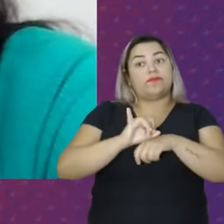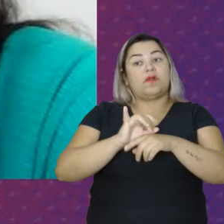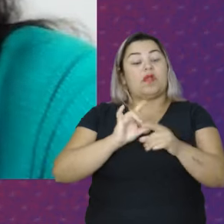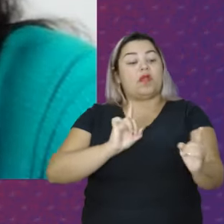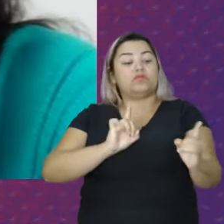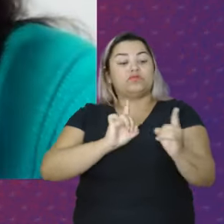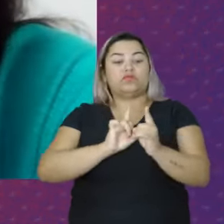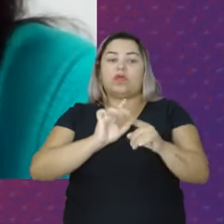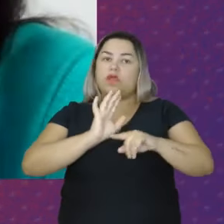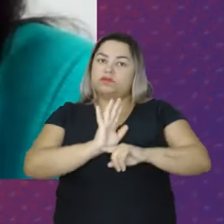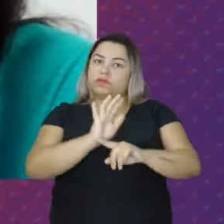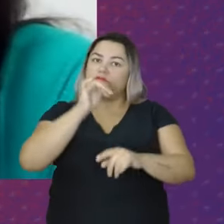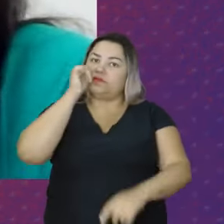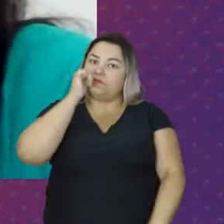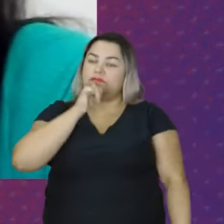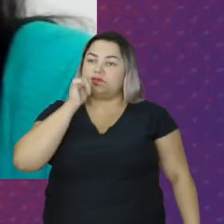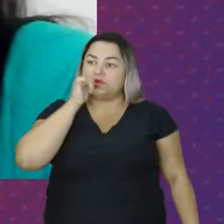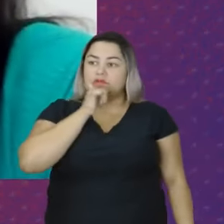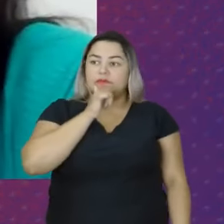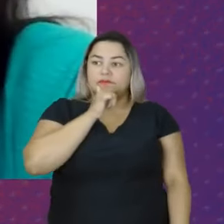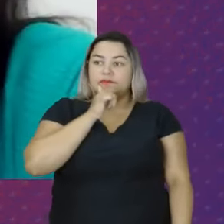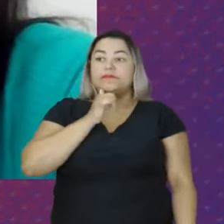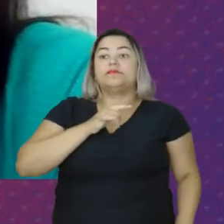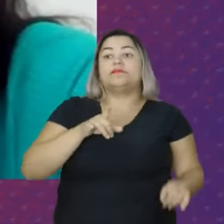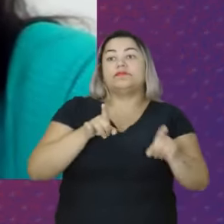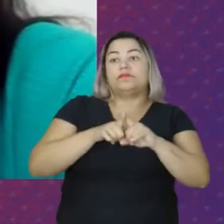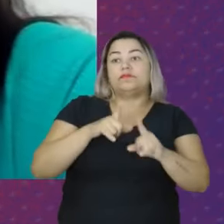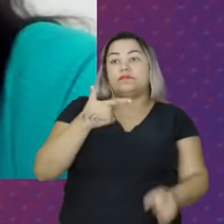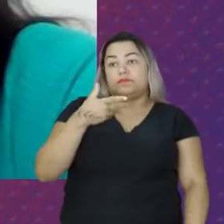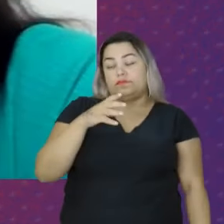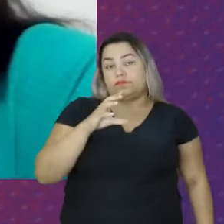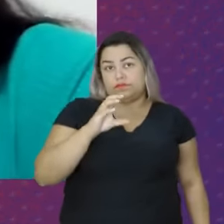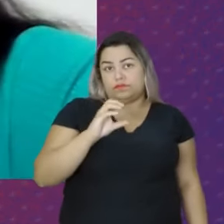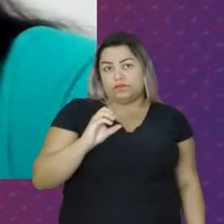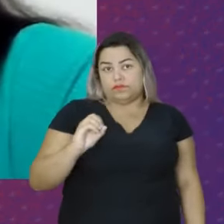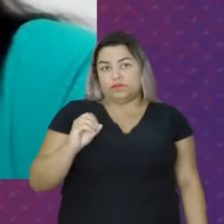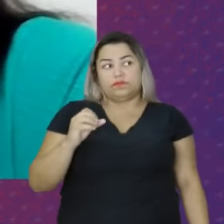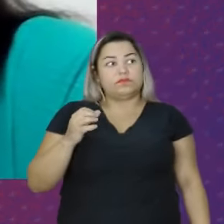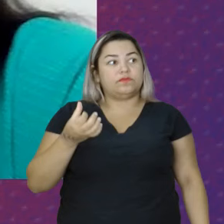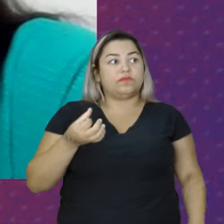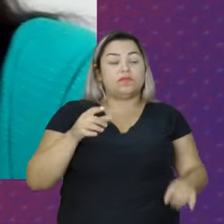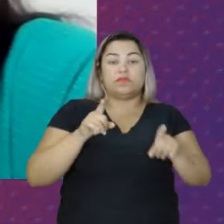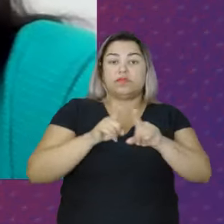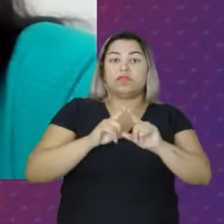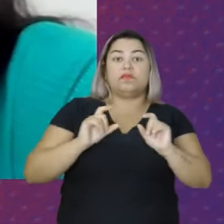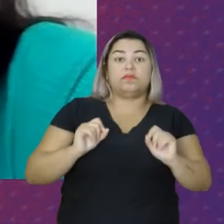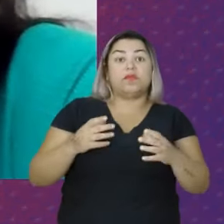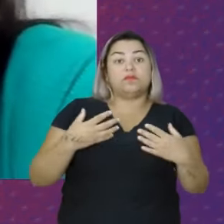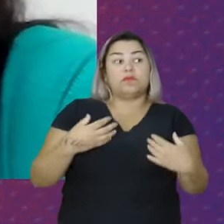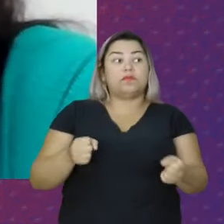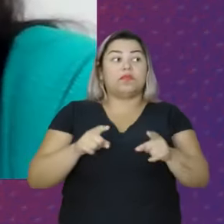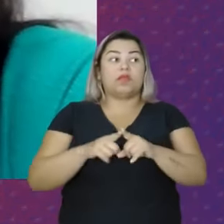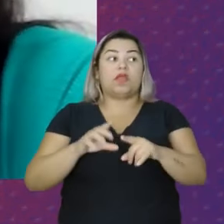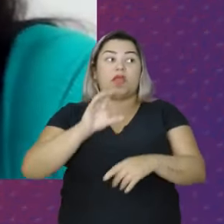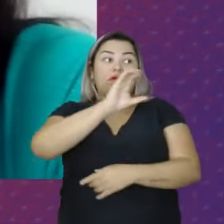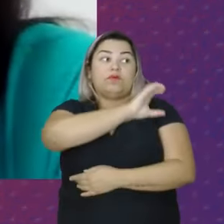Mulher A gente usa a sigla Camp E a partir de 2006 A SPM Assume aí A coordenação